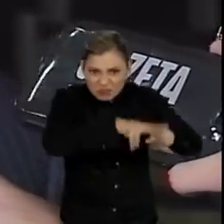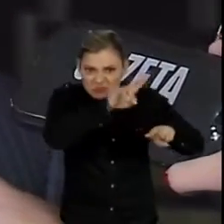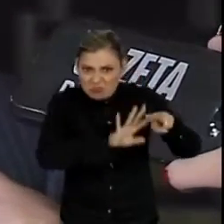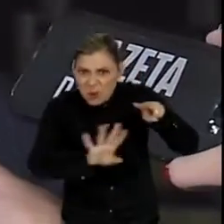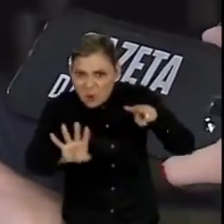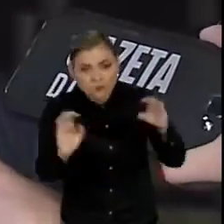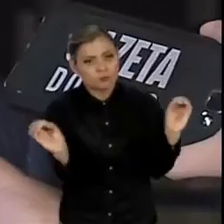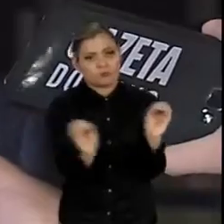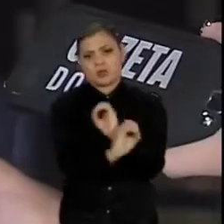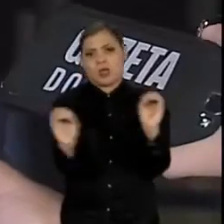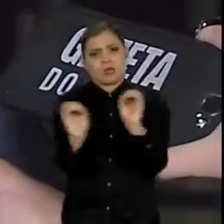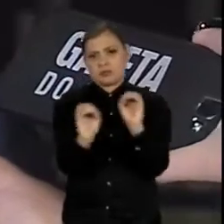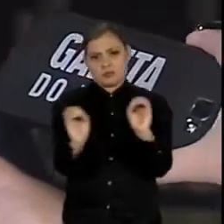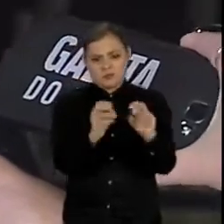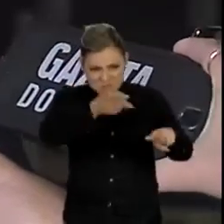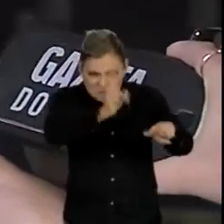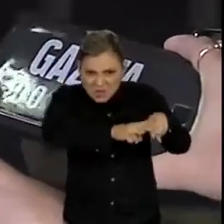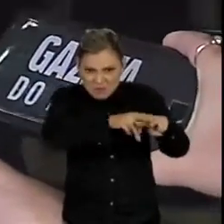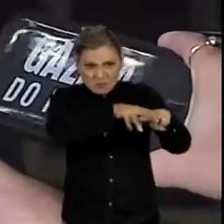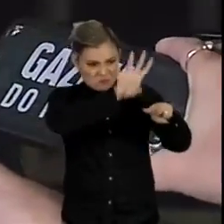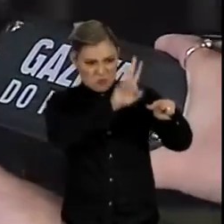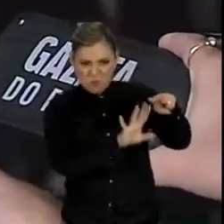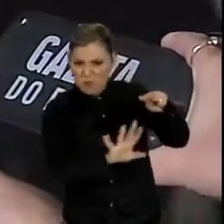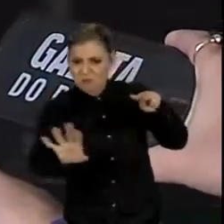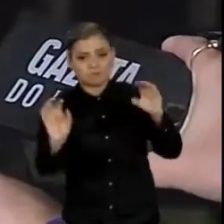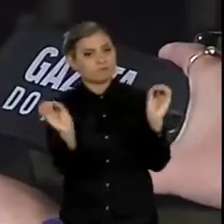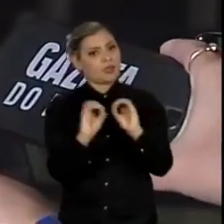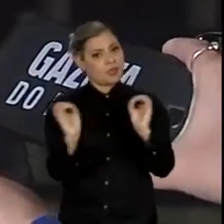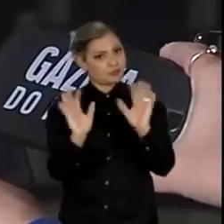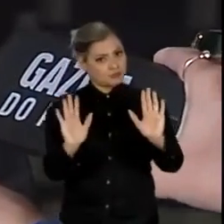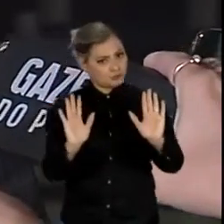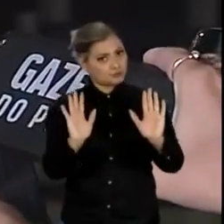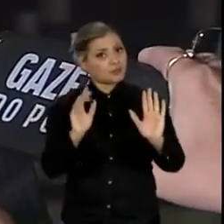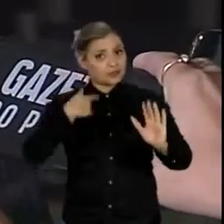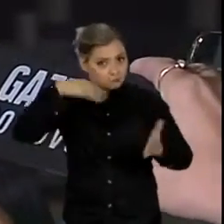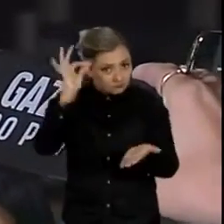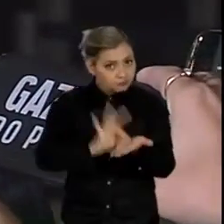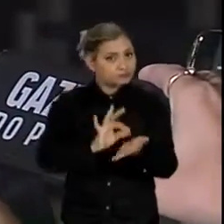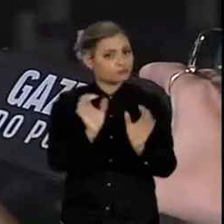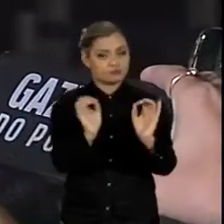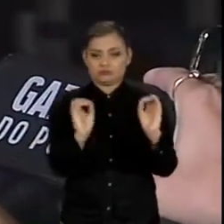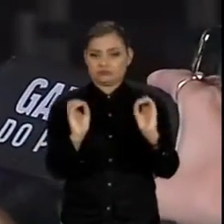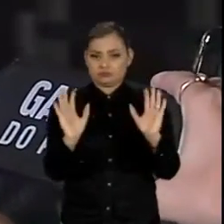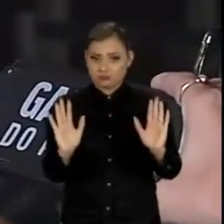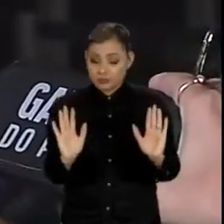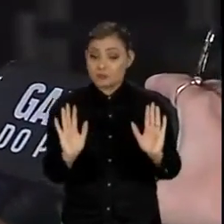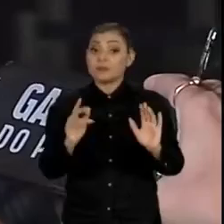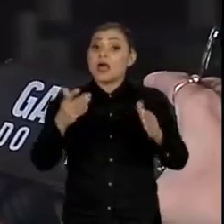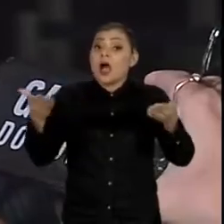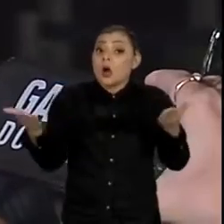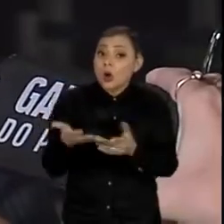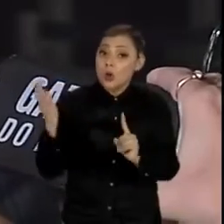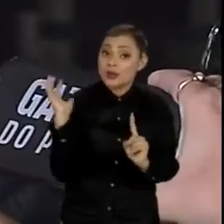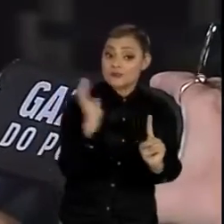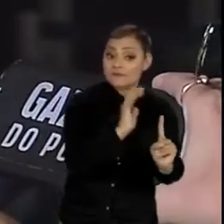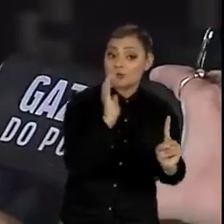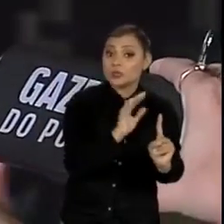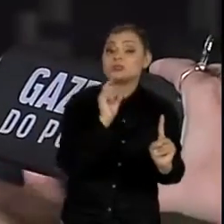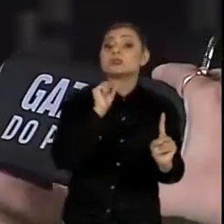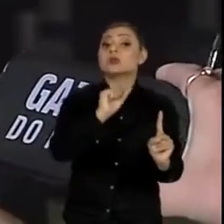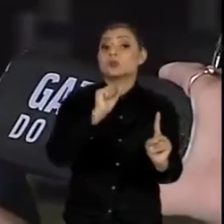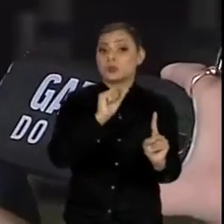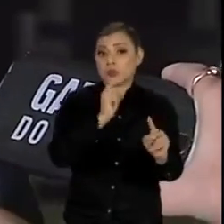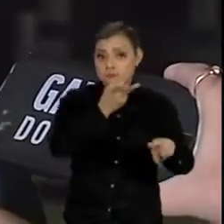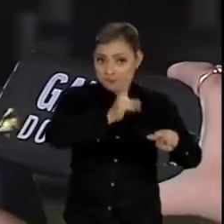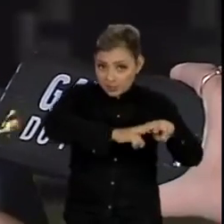quem quer que esteja preso por condenado em confirmação de segunda instância. A consequência que tem é